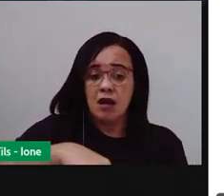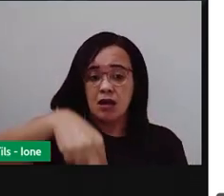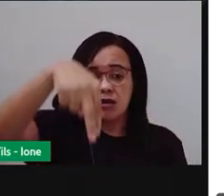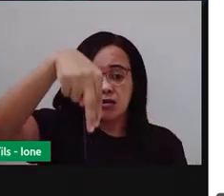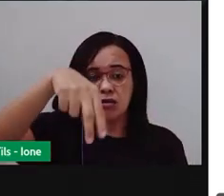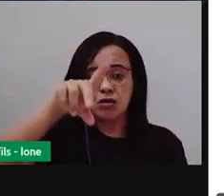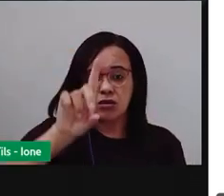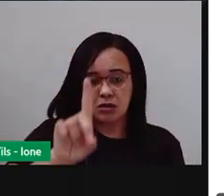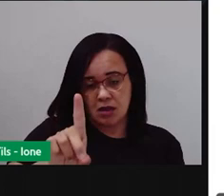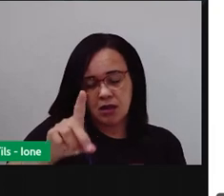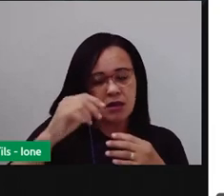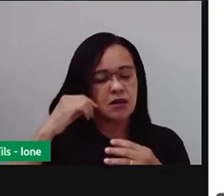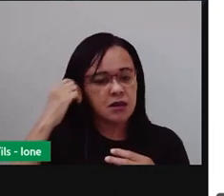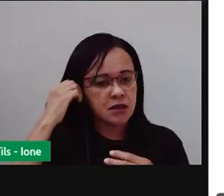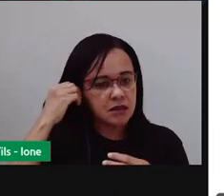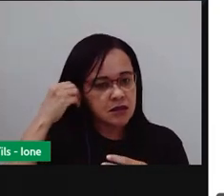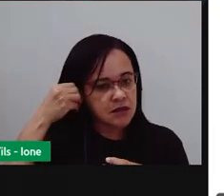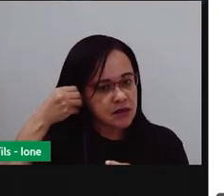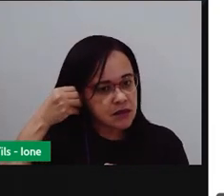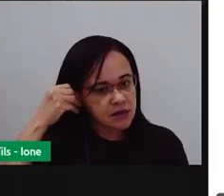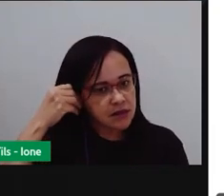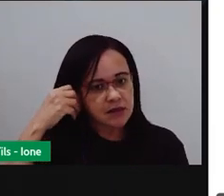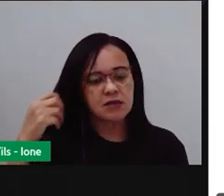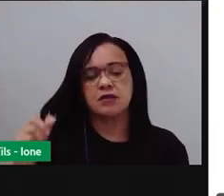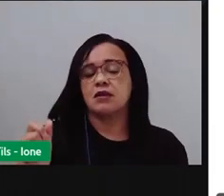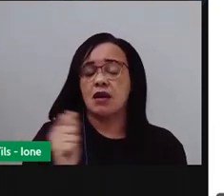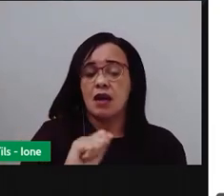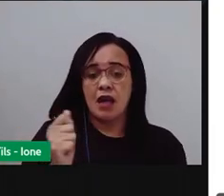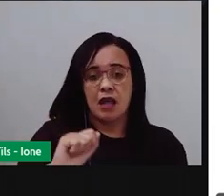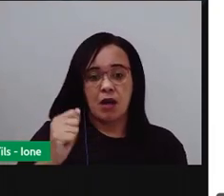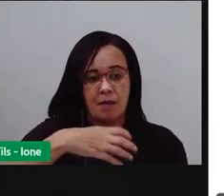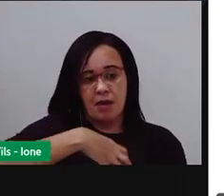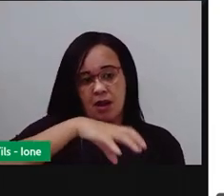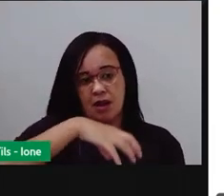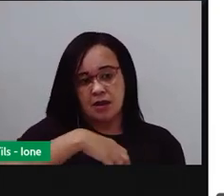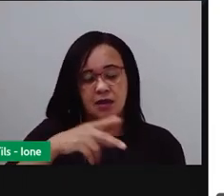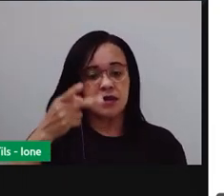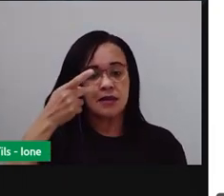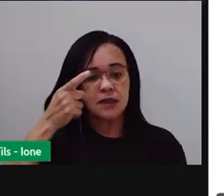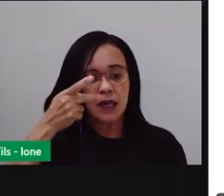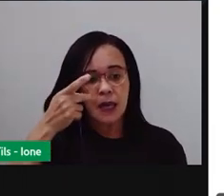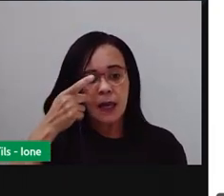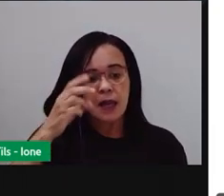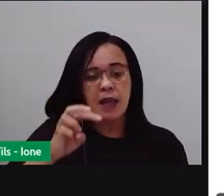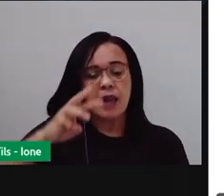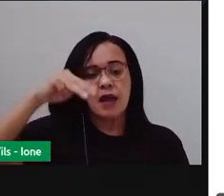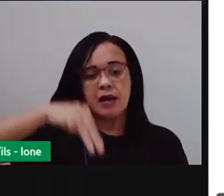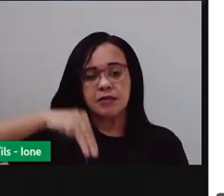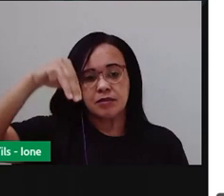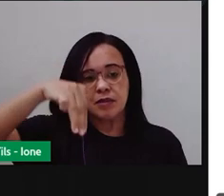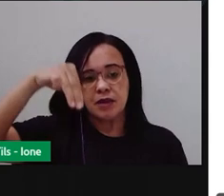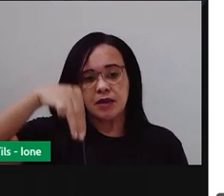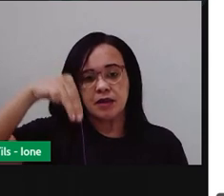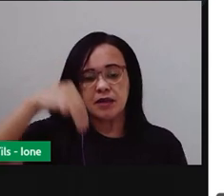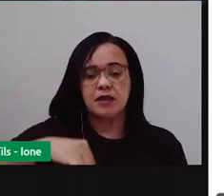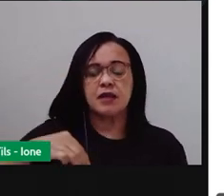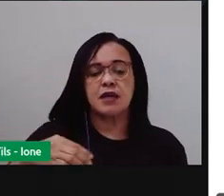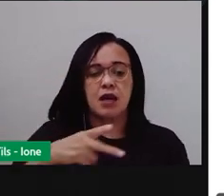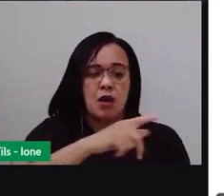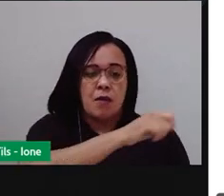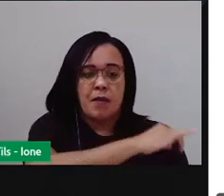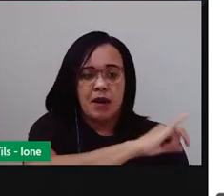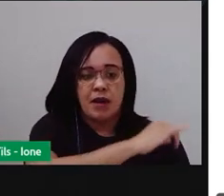são... Alagoas, Bahia, Ceará, Maranhão, Paraíba,